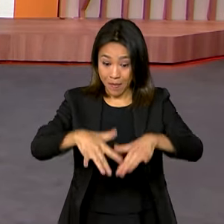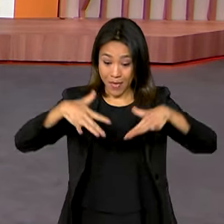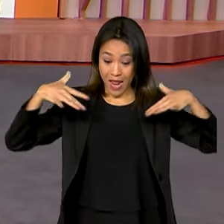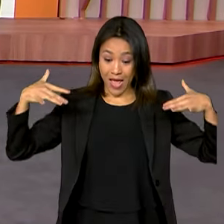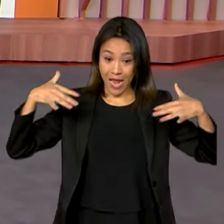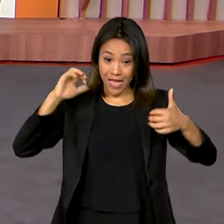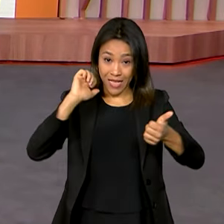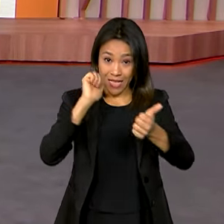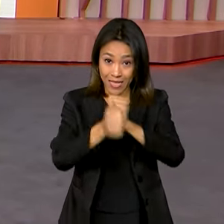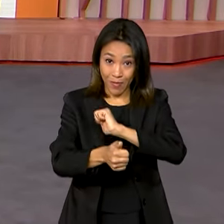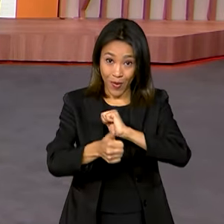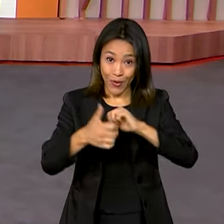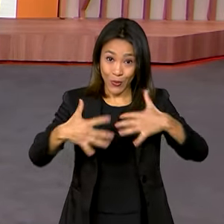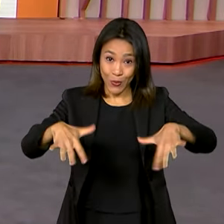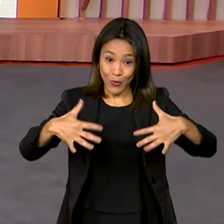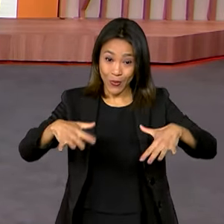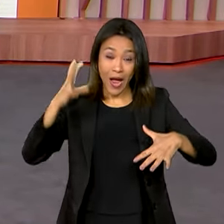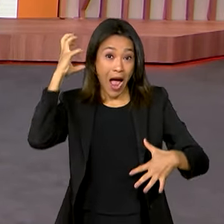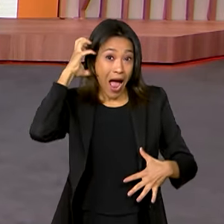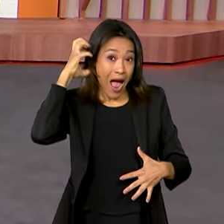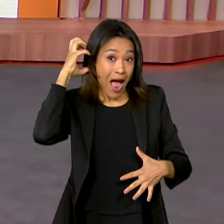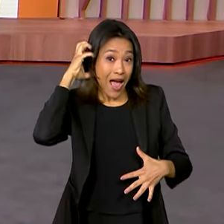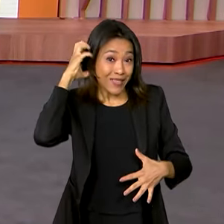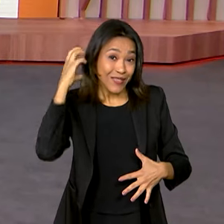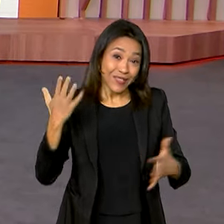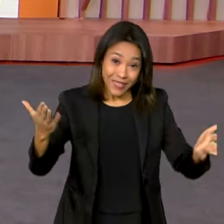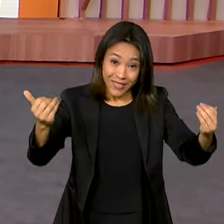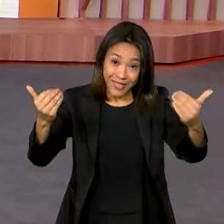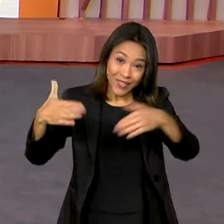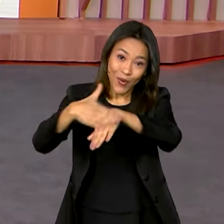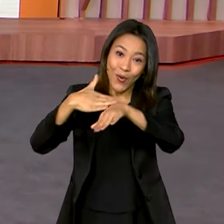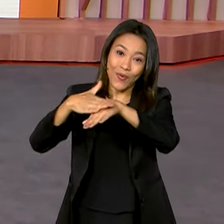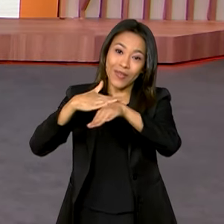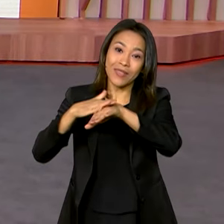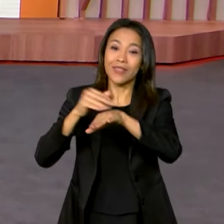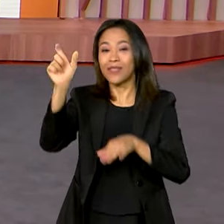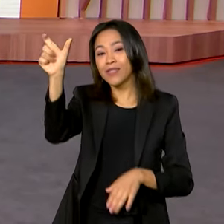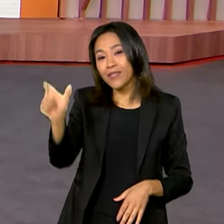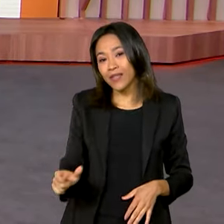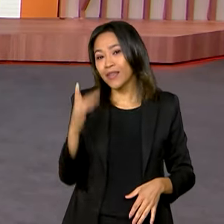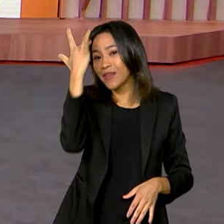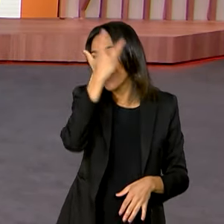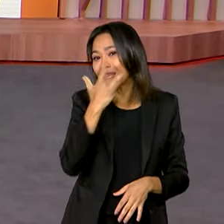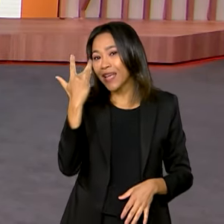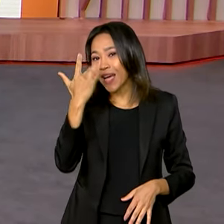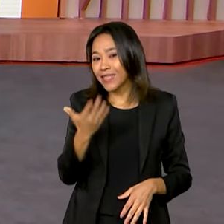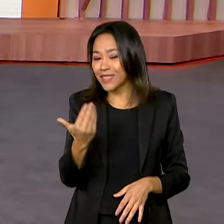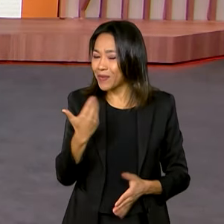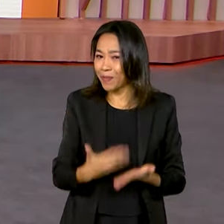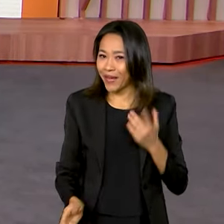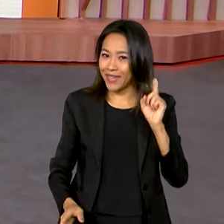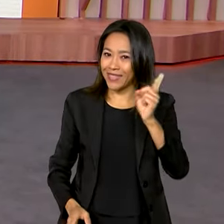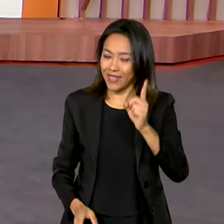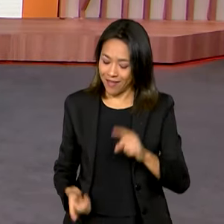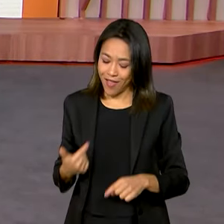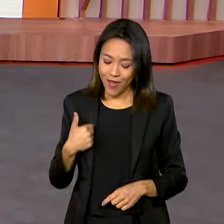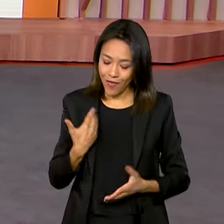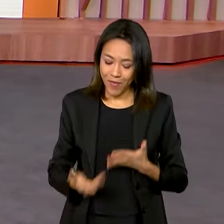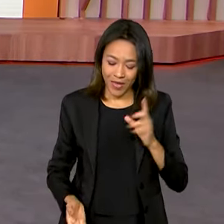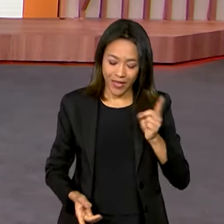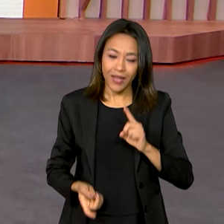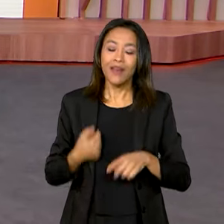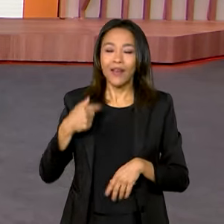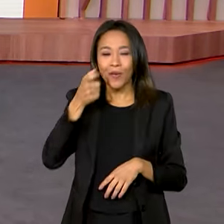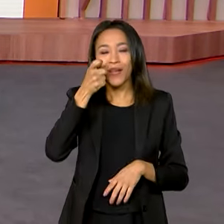muito assunto, muitas rádios conversando com o ministro Fernando Haddad. Vai ser bom, não perde, hein? Não, eu não vou perder, não. Eu assisto todo